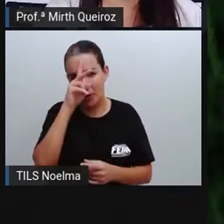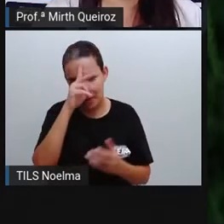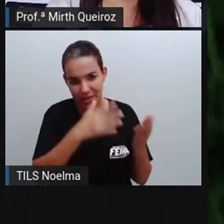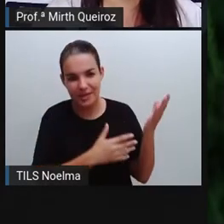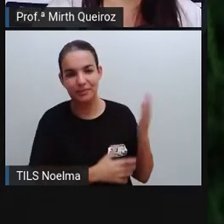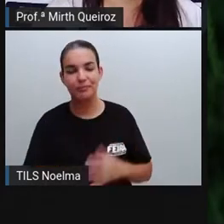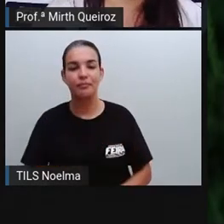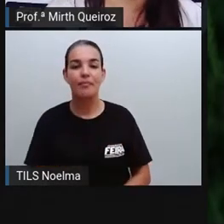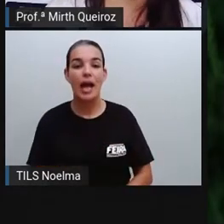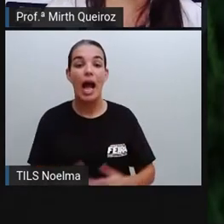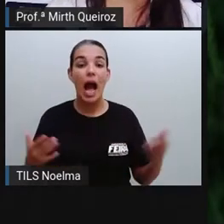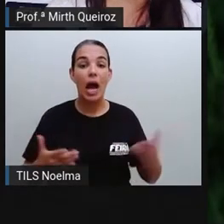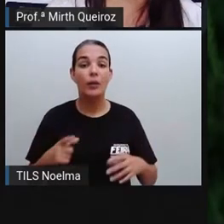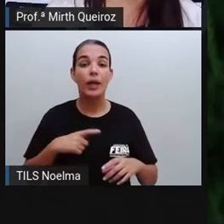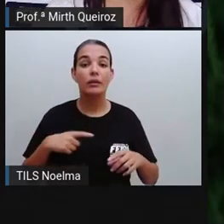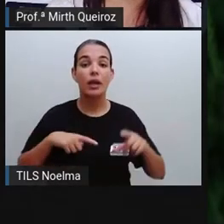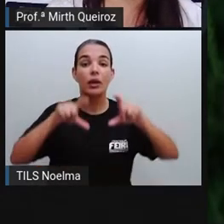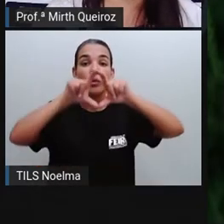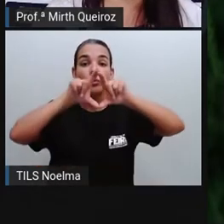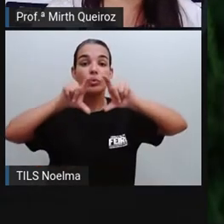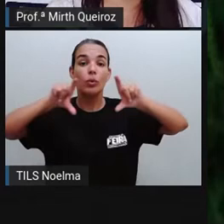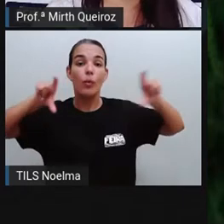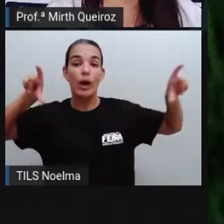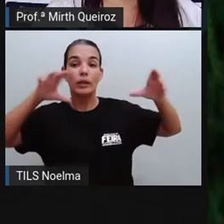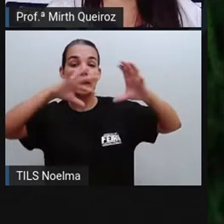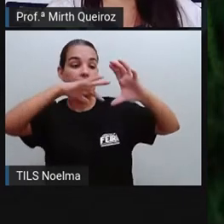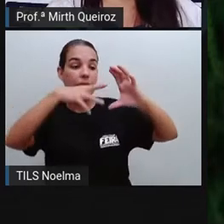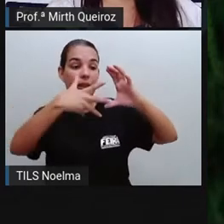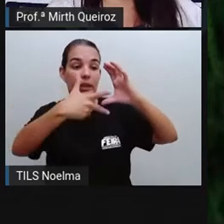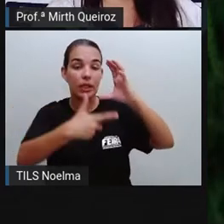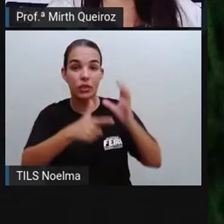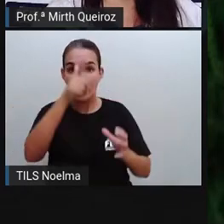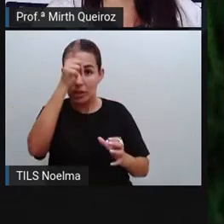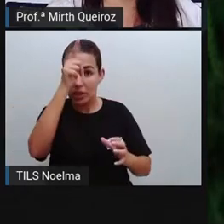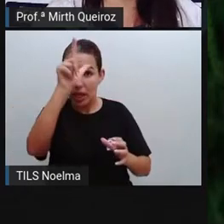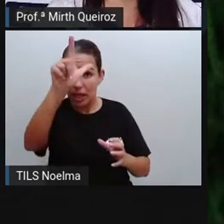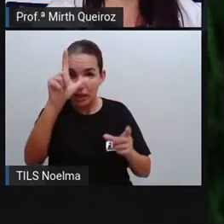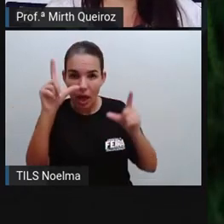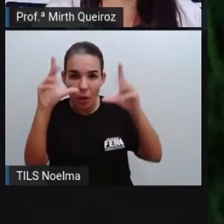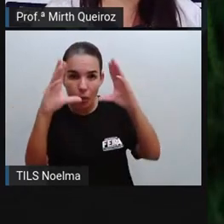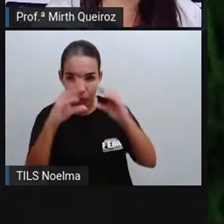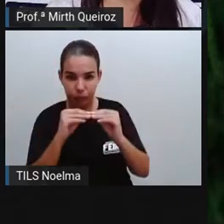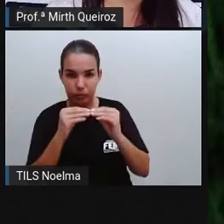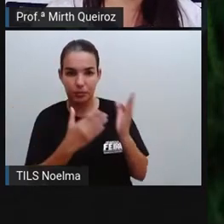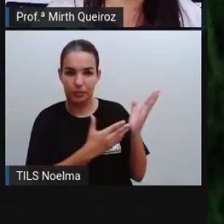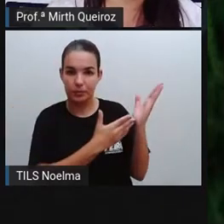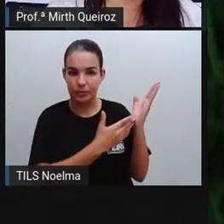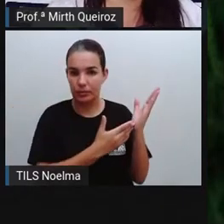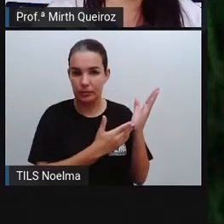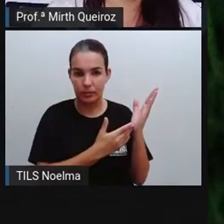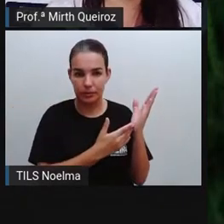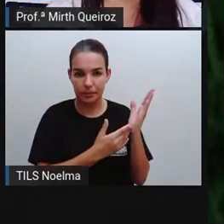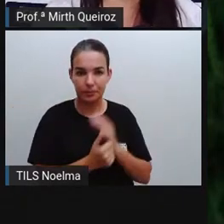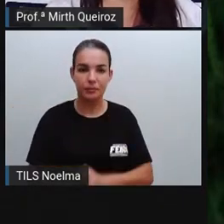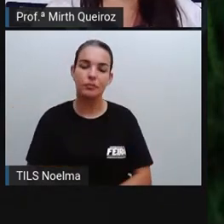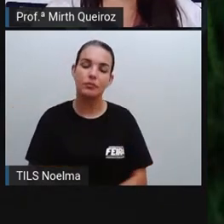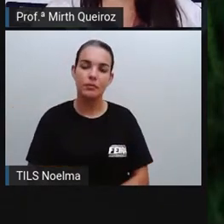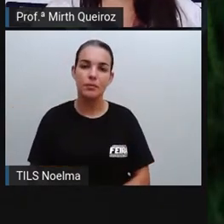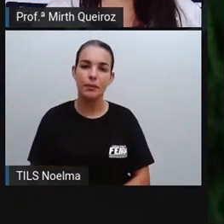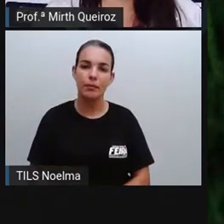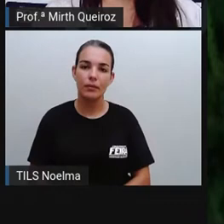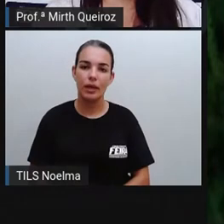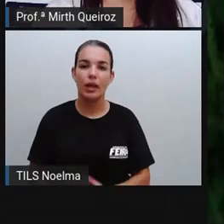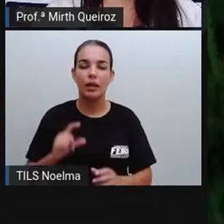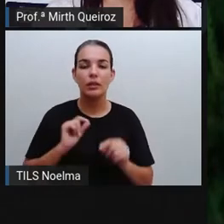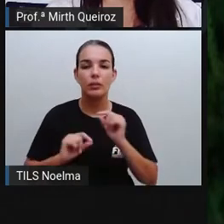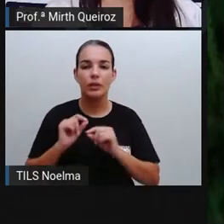E aqui a gente tem um quadro aí de característica das lendas, de forma resumida, o que a gente viu até aqui. O que seriam,